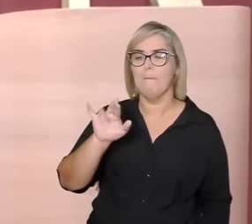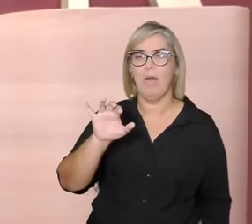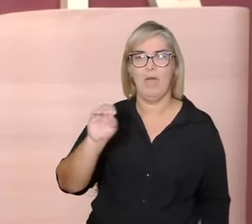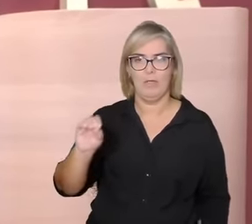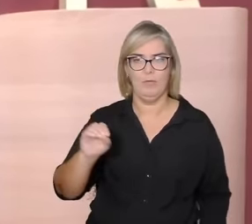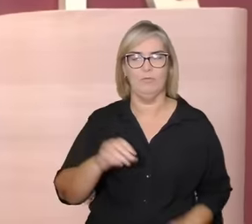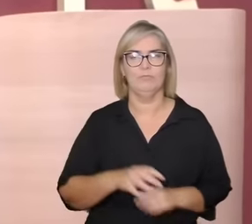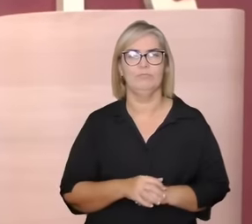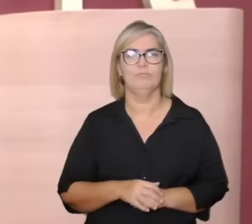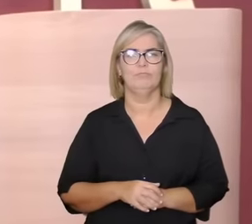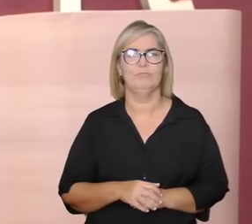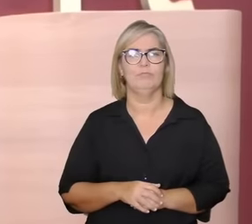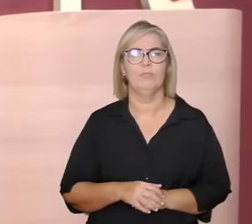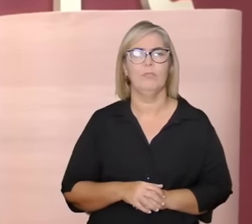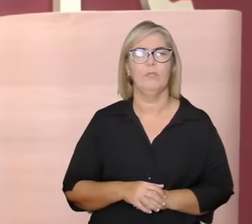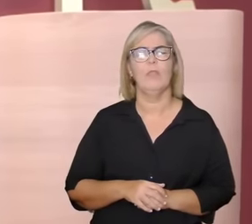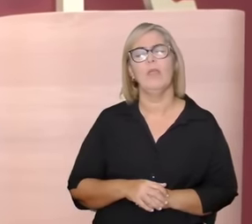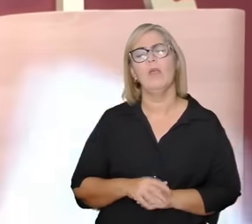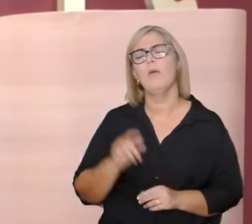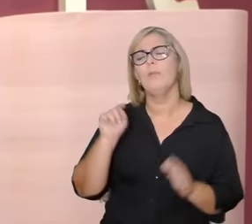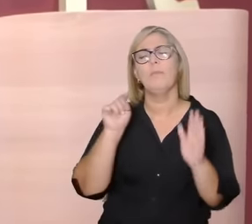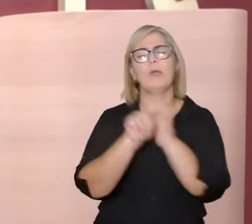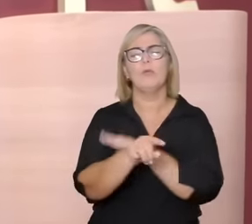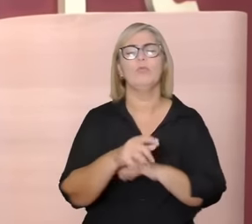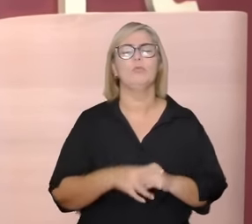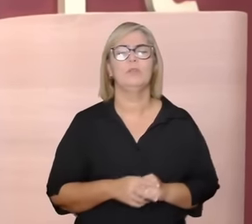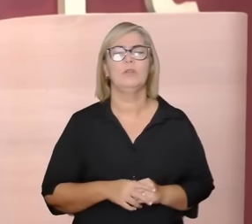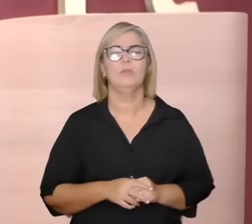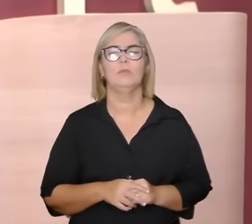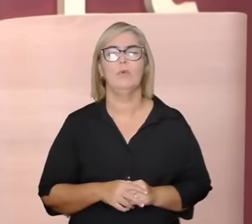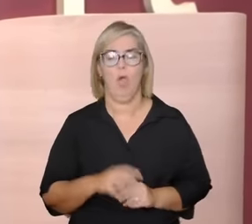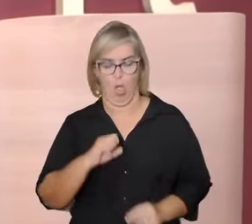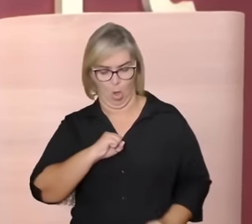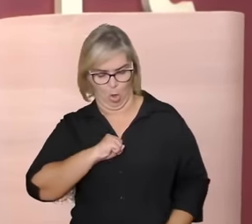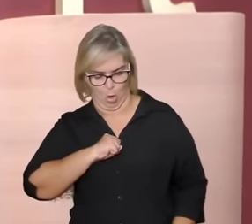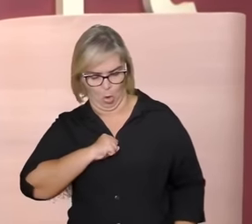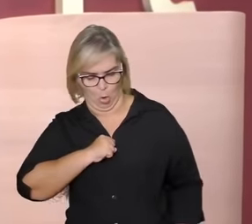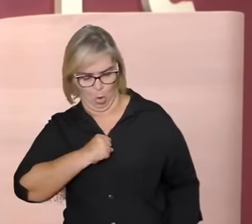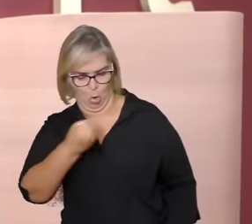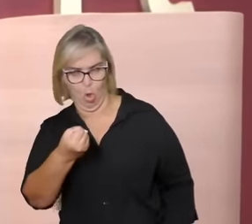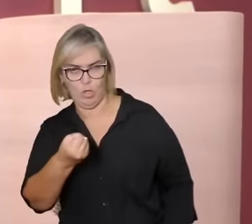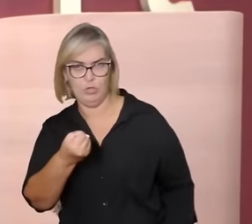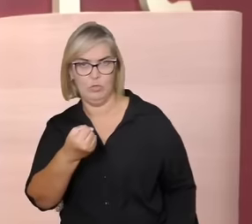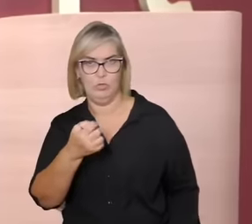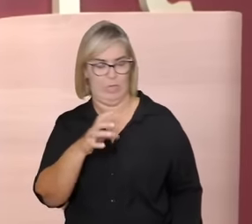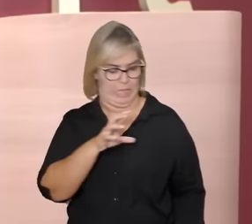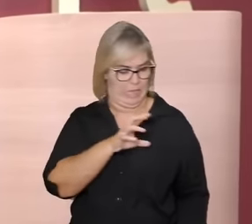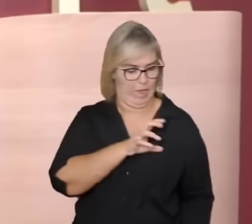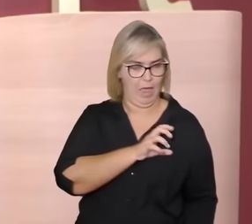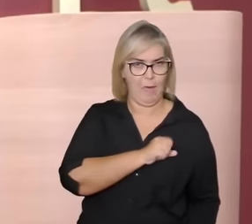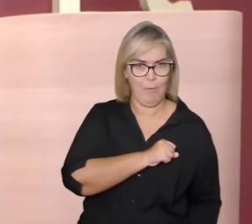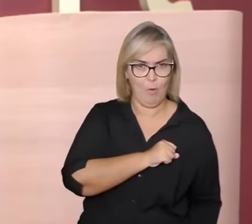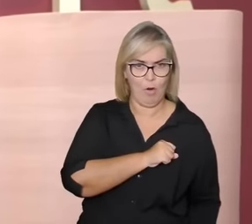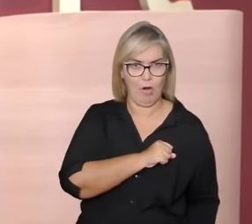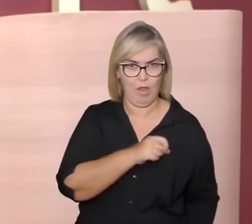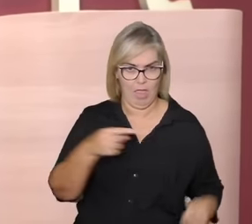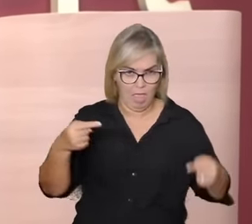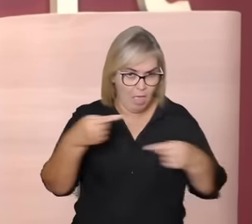seguinte pergunta o que pode o amor contra o ódio e o ódio é o afeto oposto do amor?